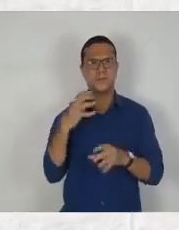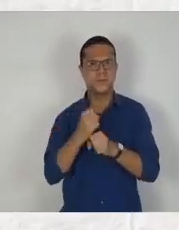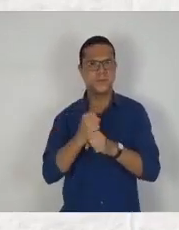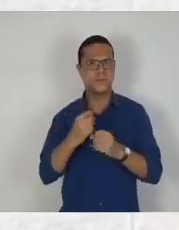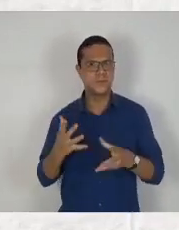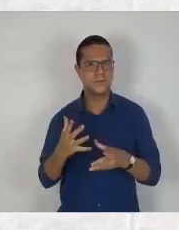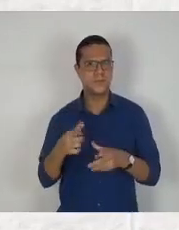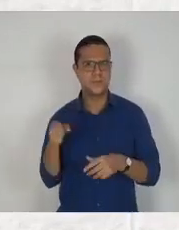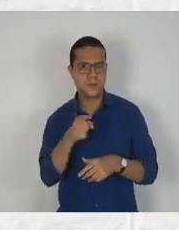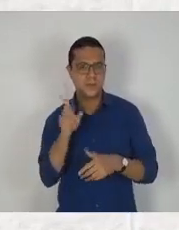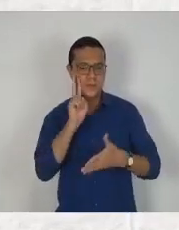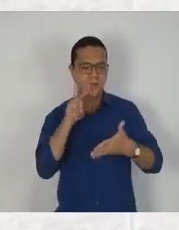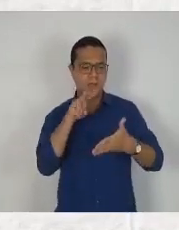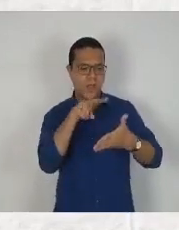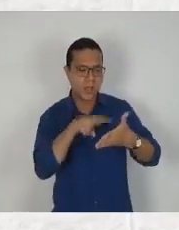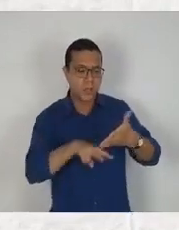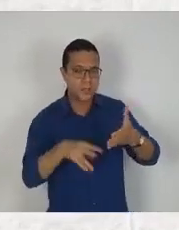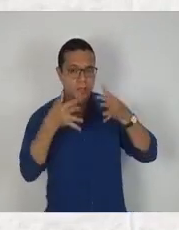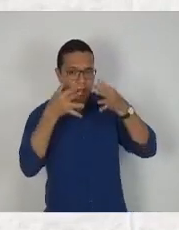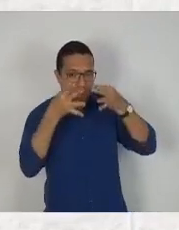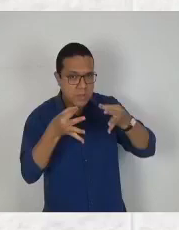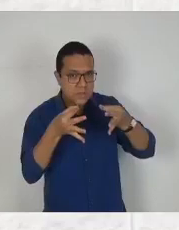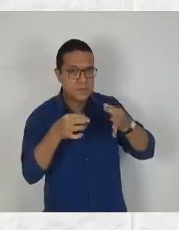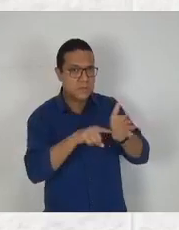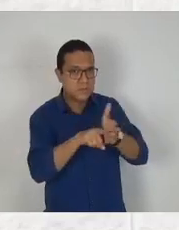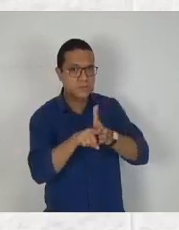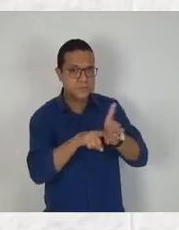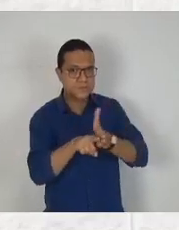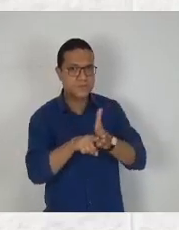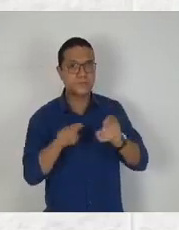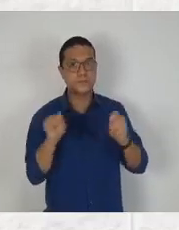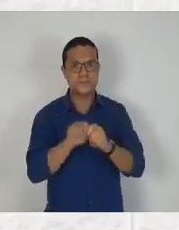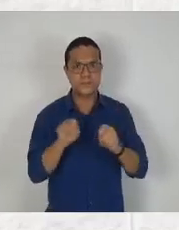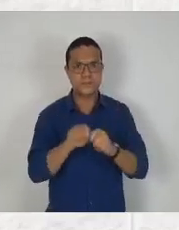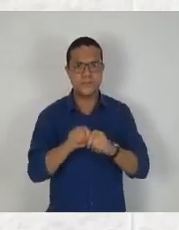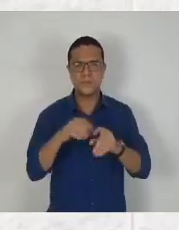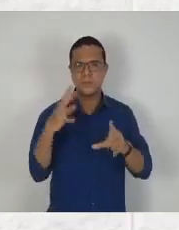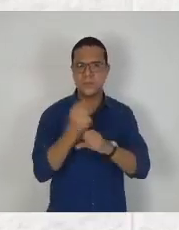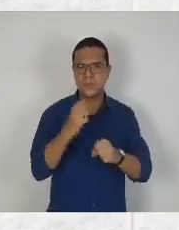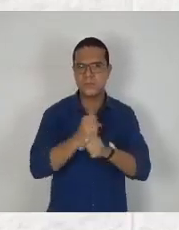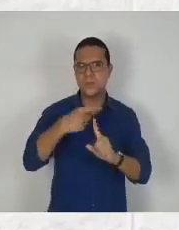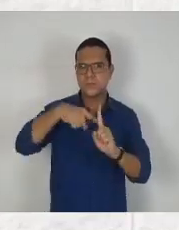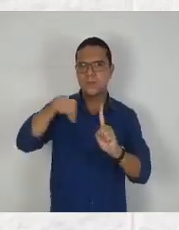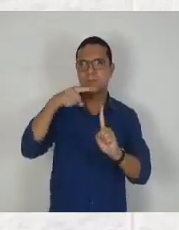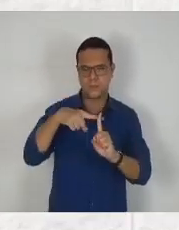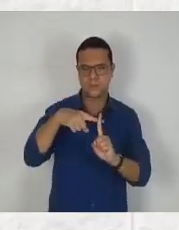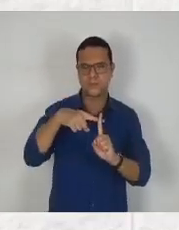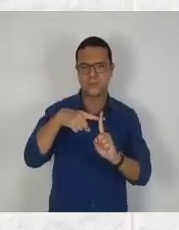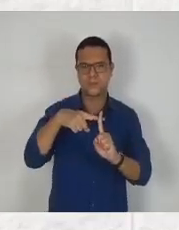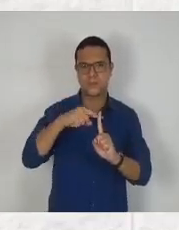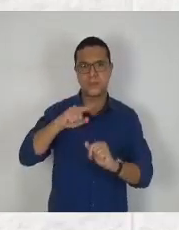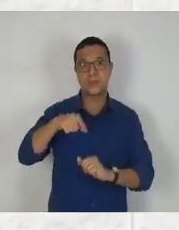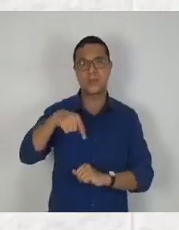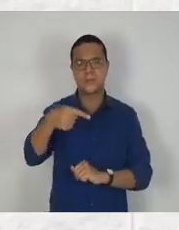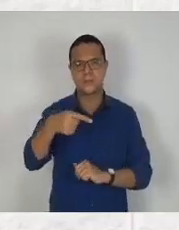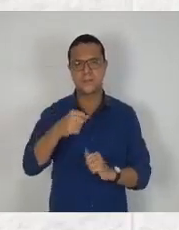foi. Você deverá ler com atenção essa questão e fazer a operação de adição.